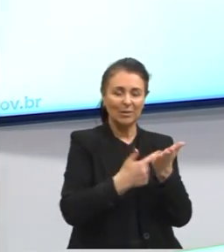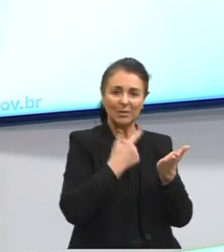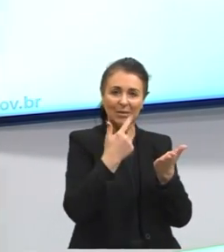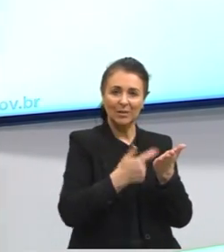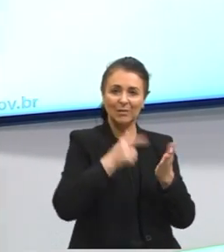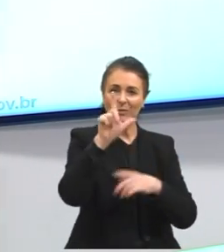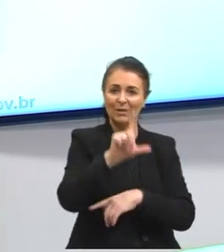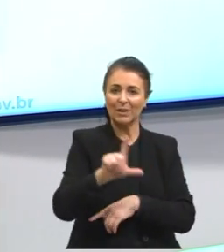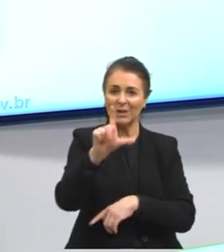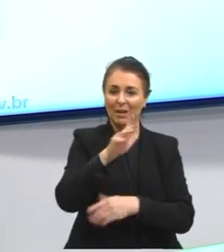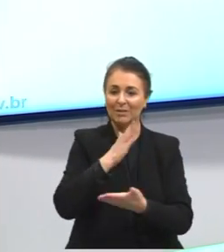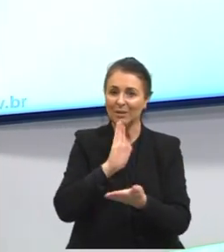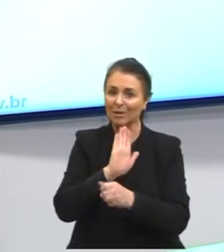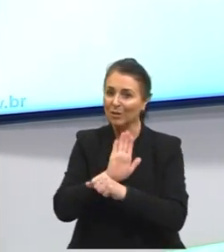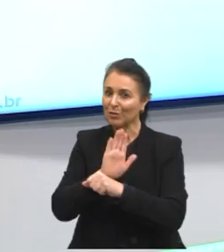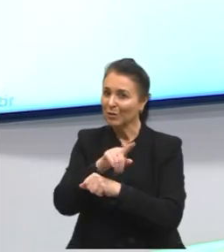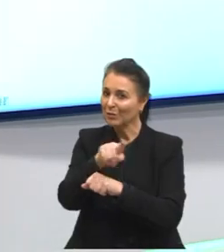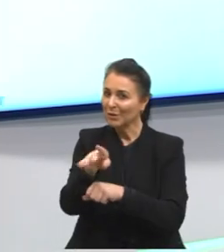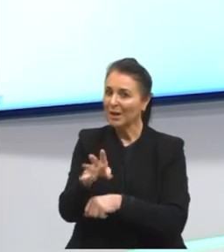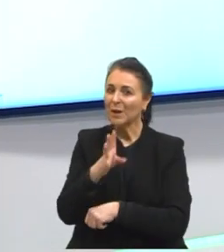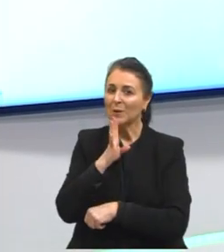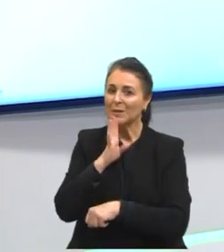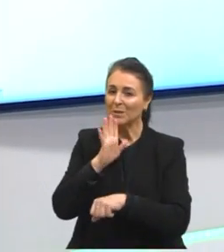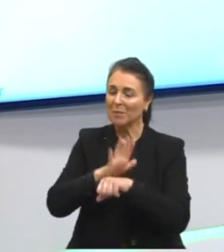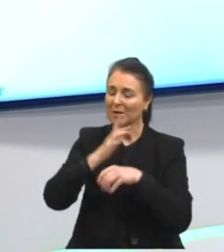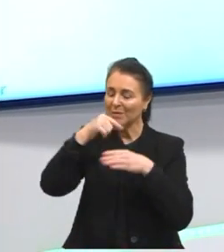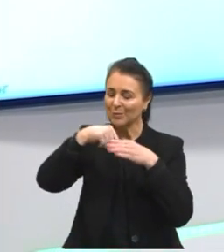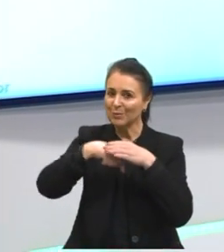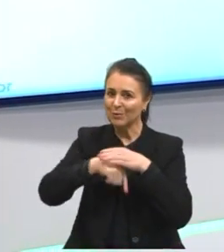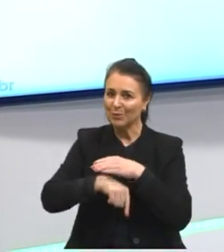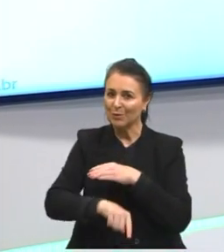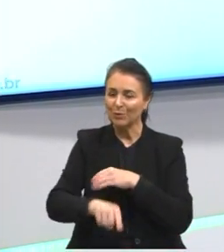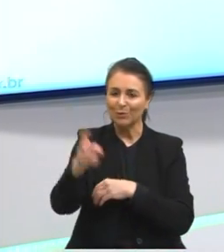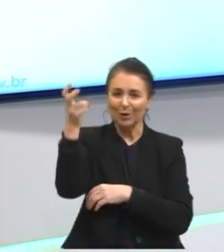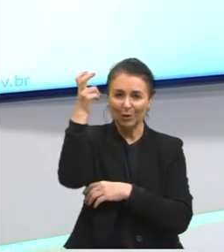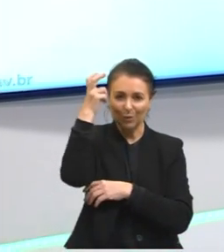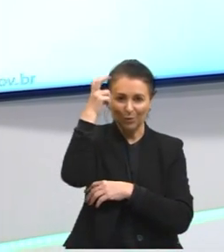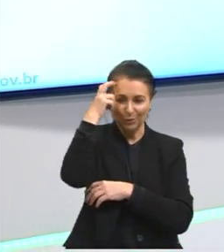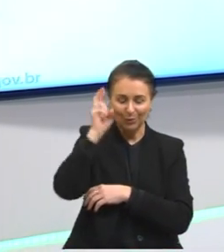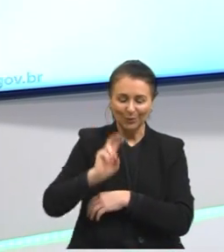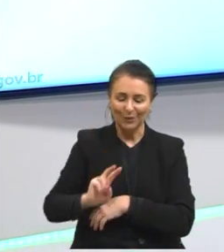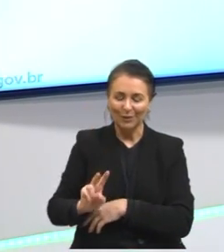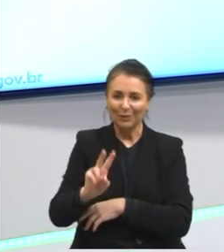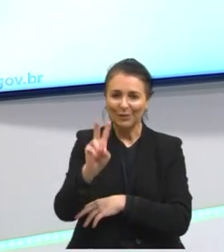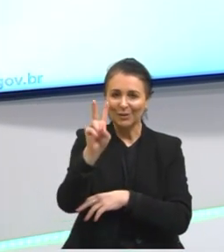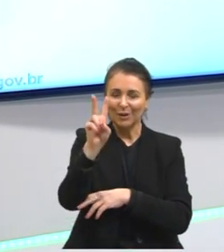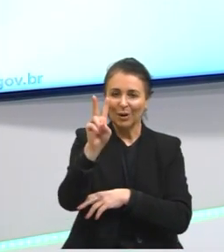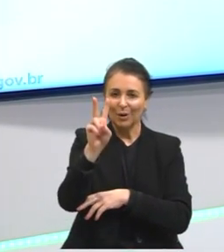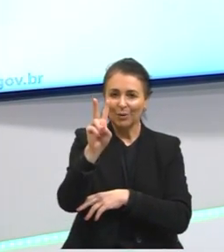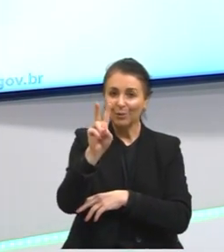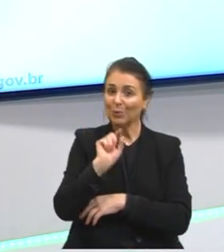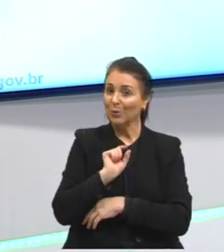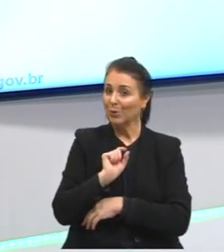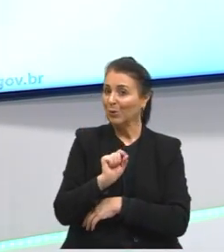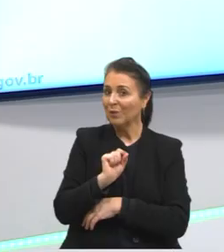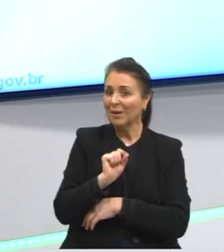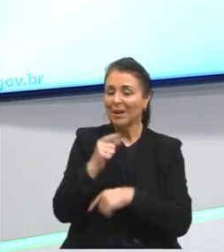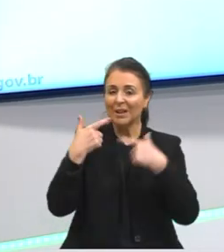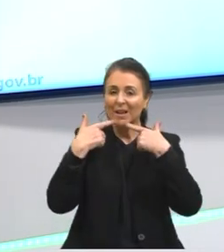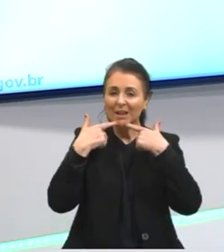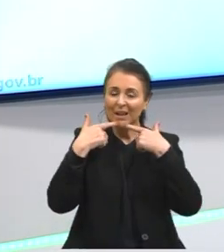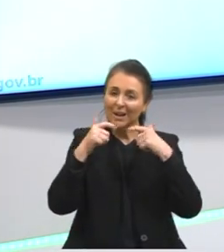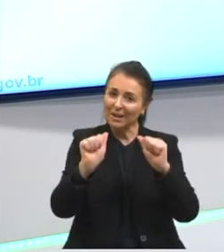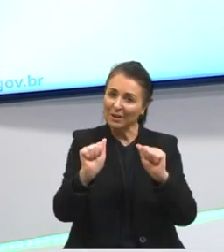vão ajudar você a conhecer um pouquinho mais sobre a cultura, valorização dessa língua tão